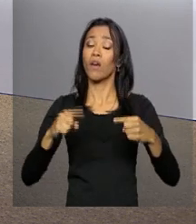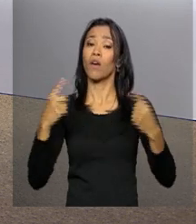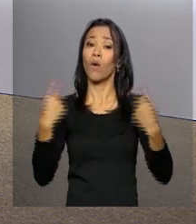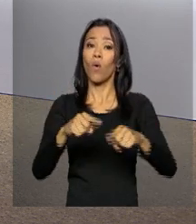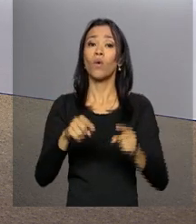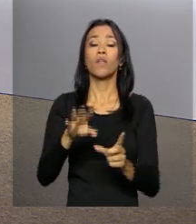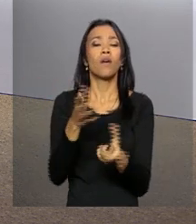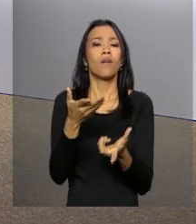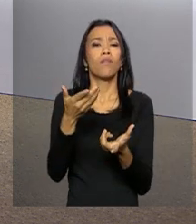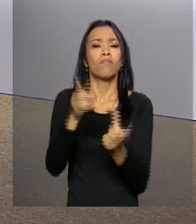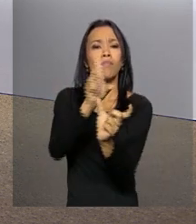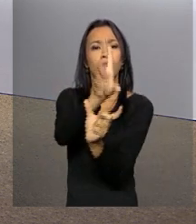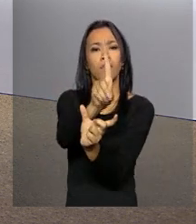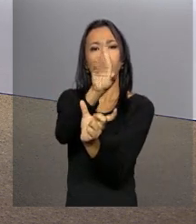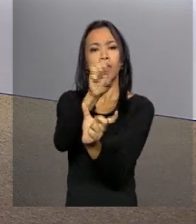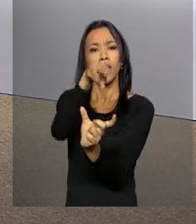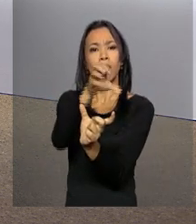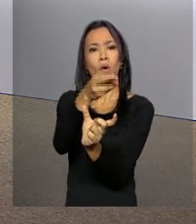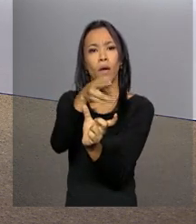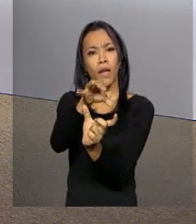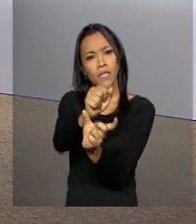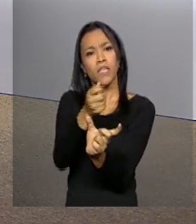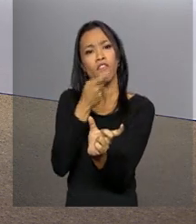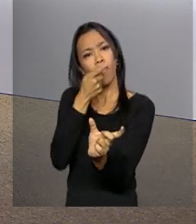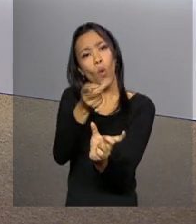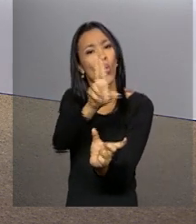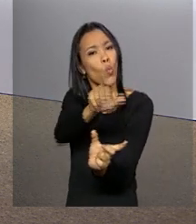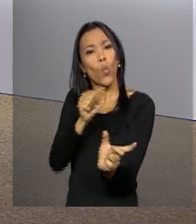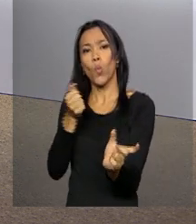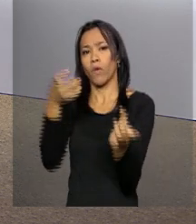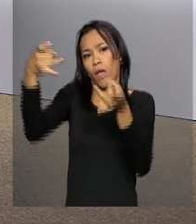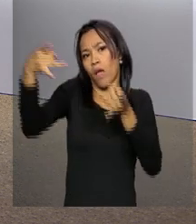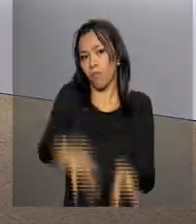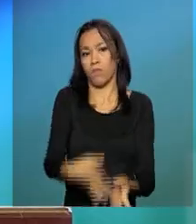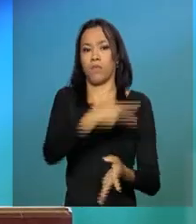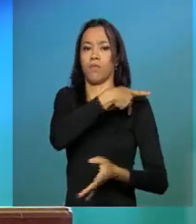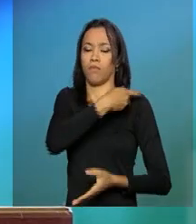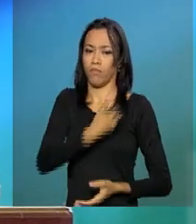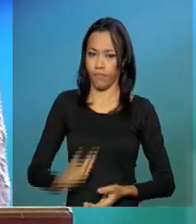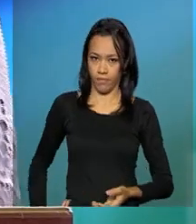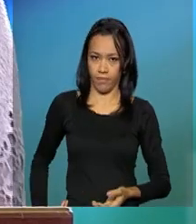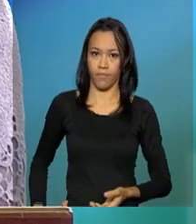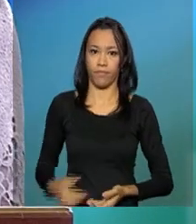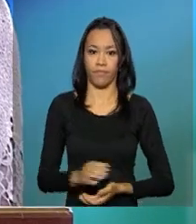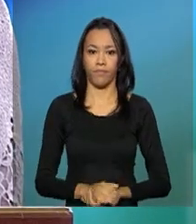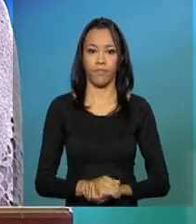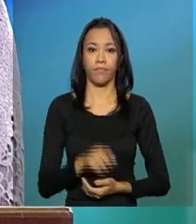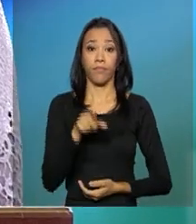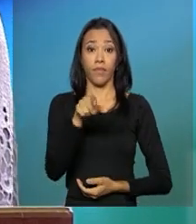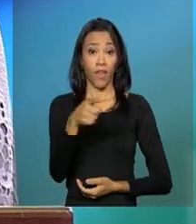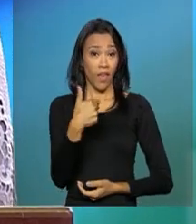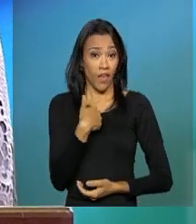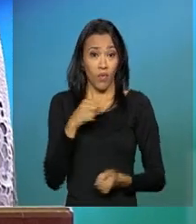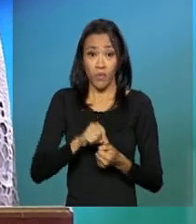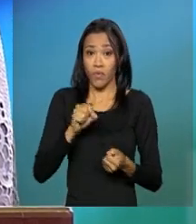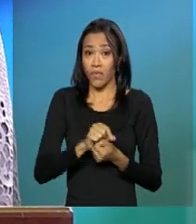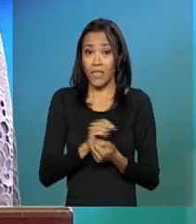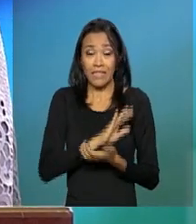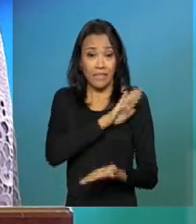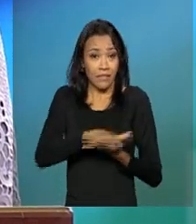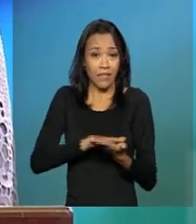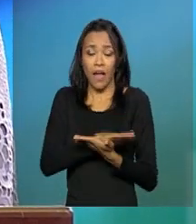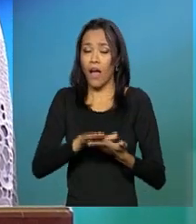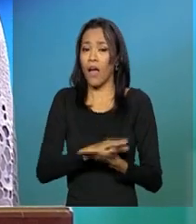parte das oposições e reafirmou que jamais vai renunciar. Não cometi nenhum crime